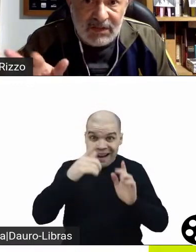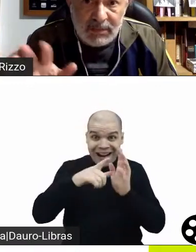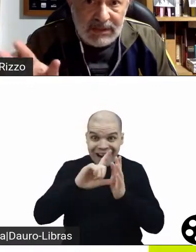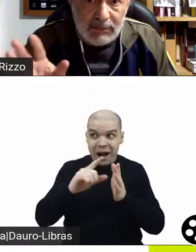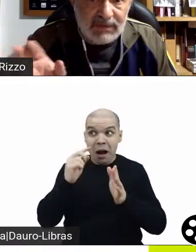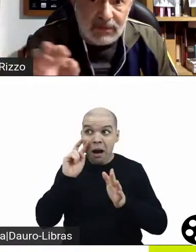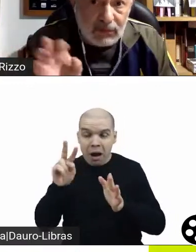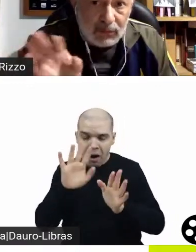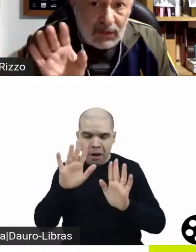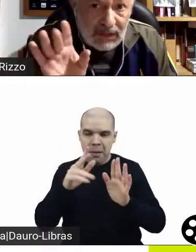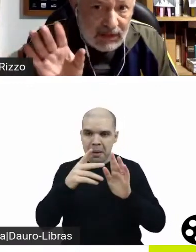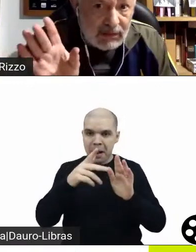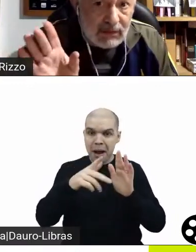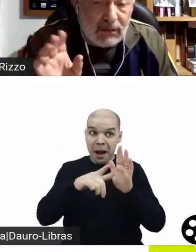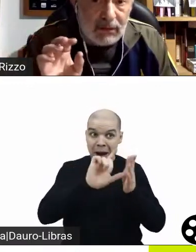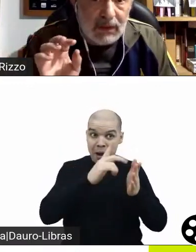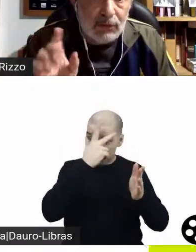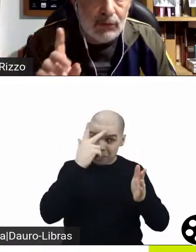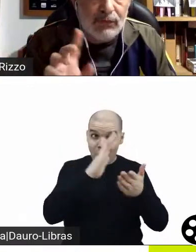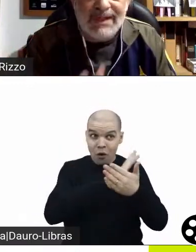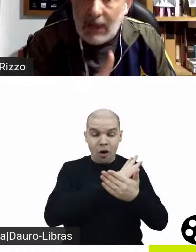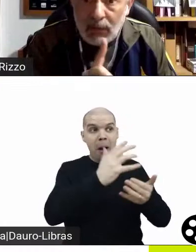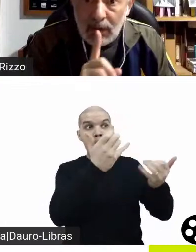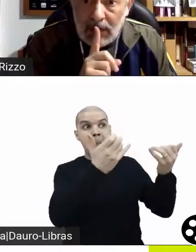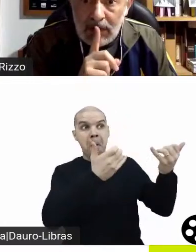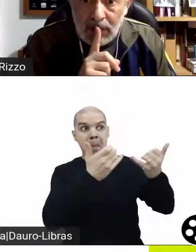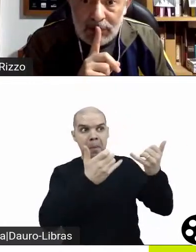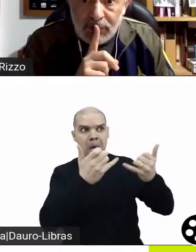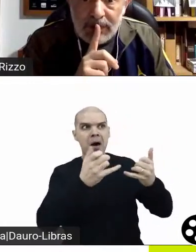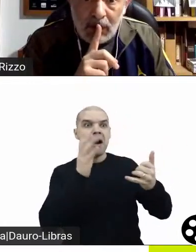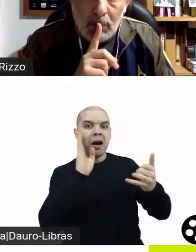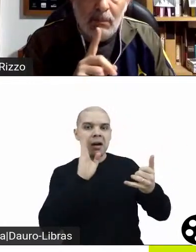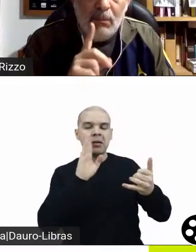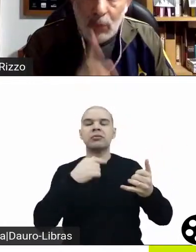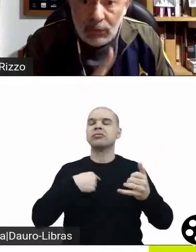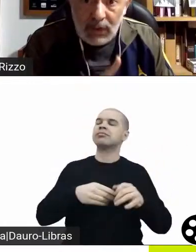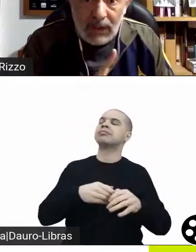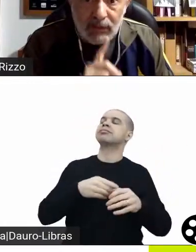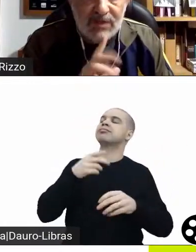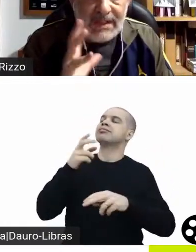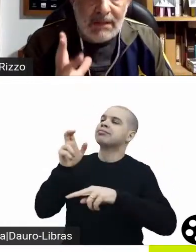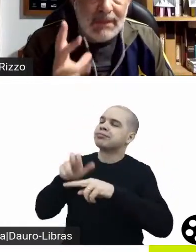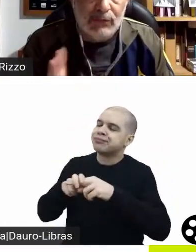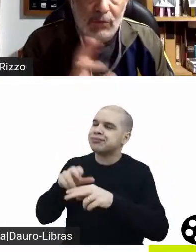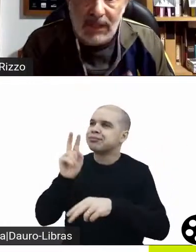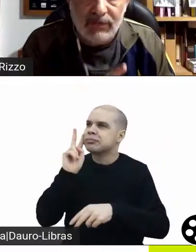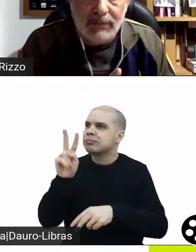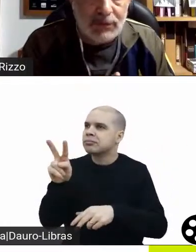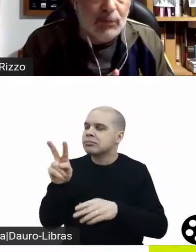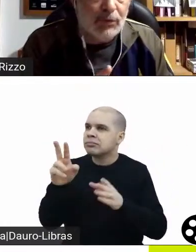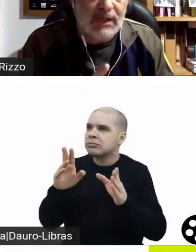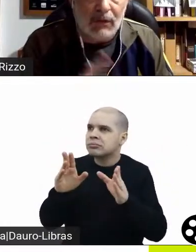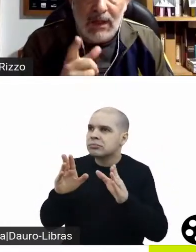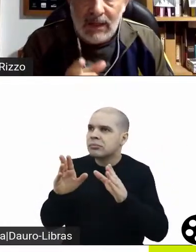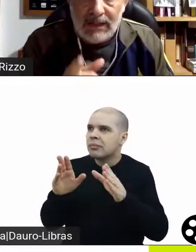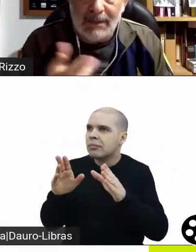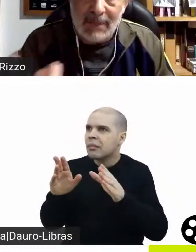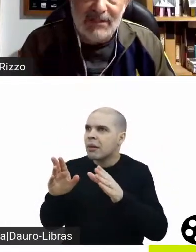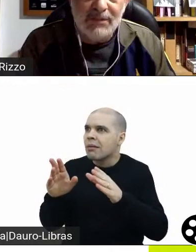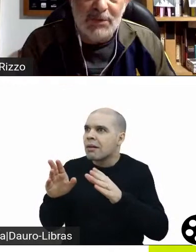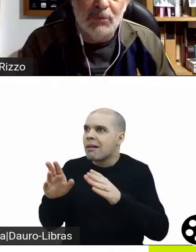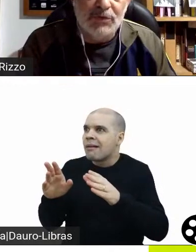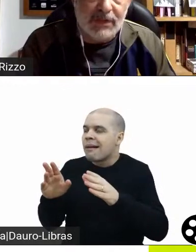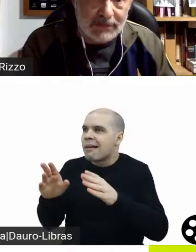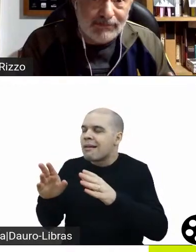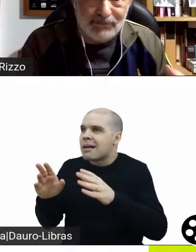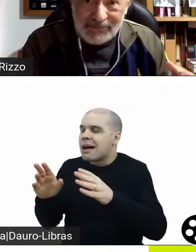vou dizer que sempre que ele está passando em algum lugar lá, eu adoro o final, eu acho o final muito legal, cinematograficamente muito legal, e